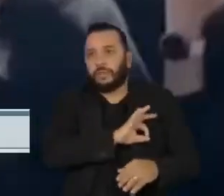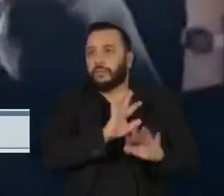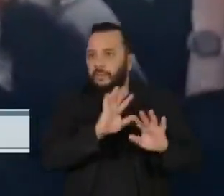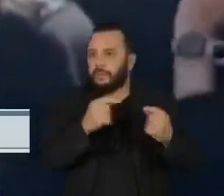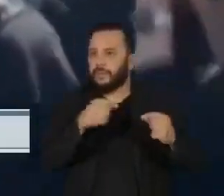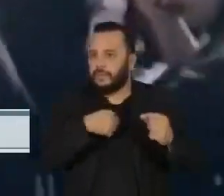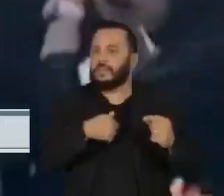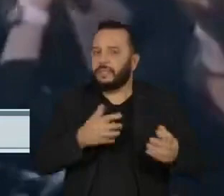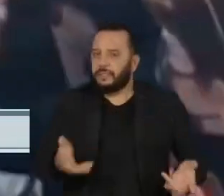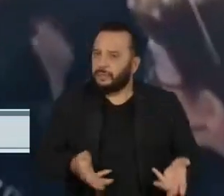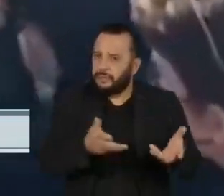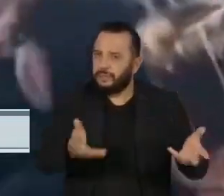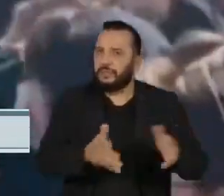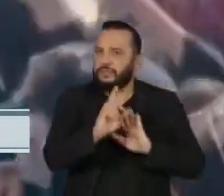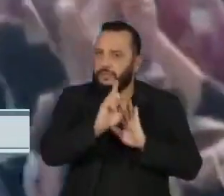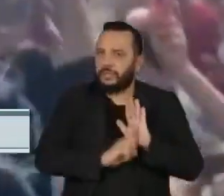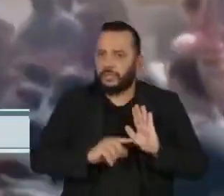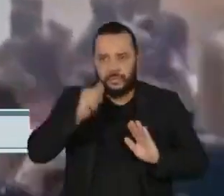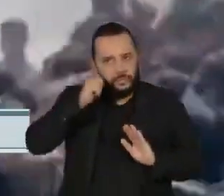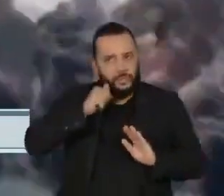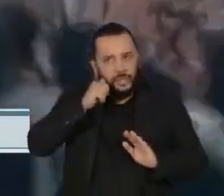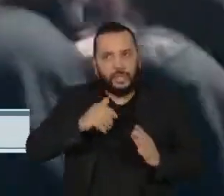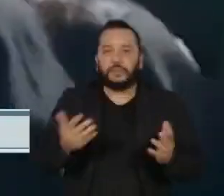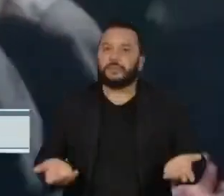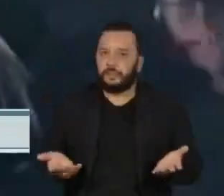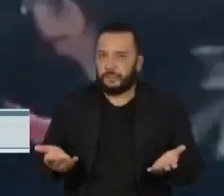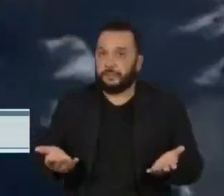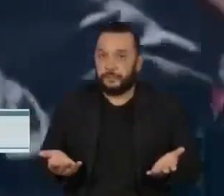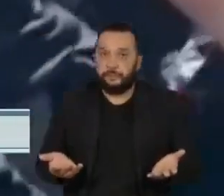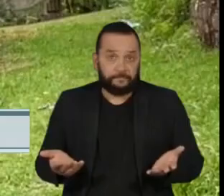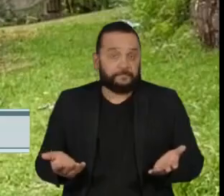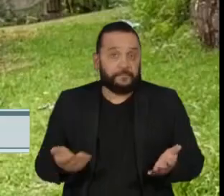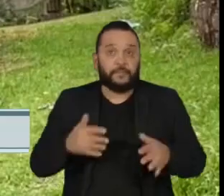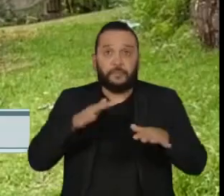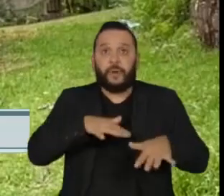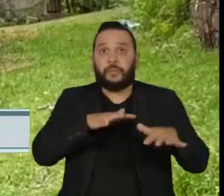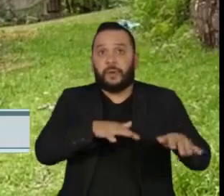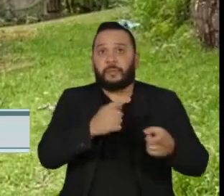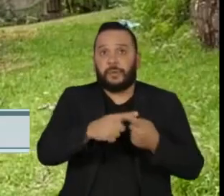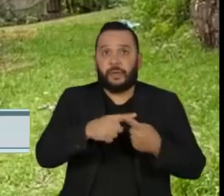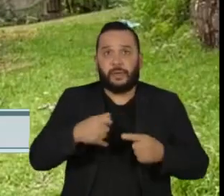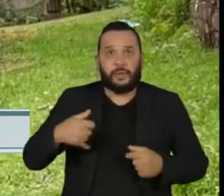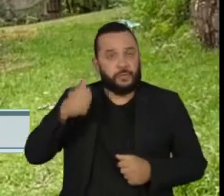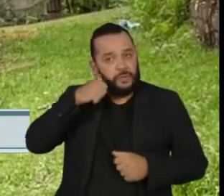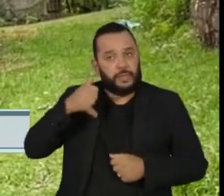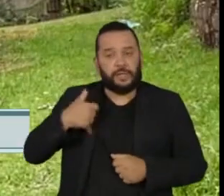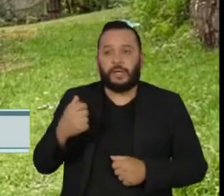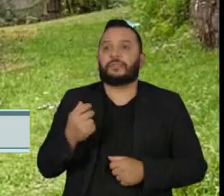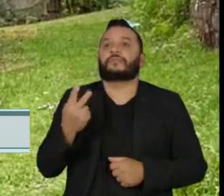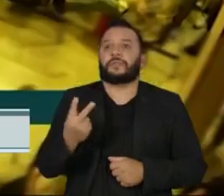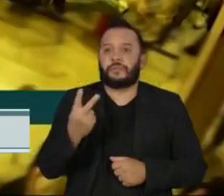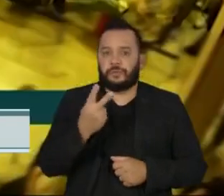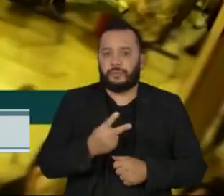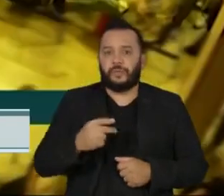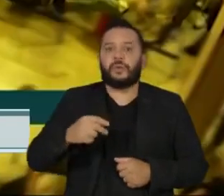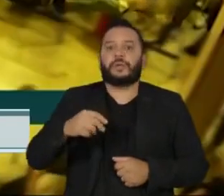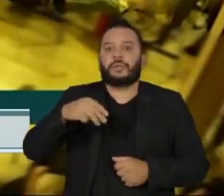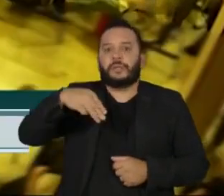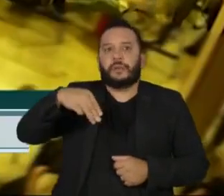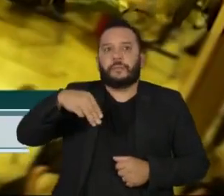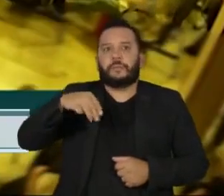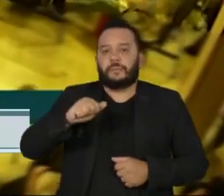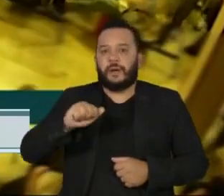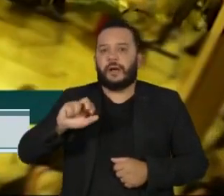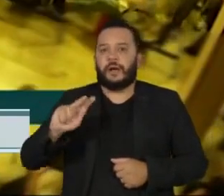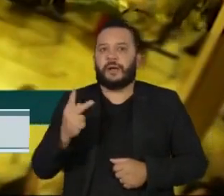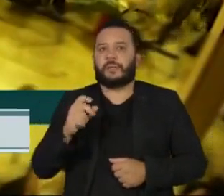o Irã a promover os direitos das mulheres. Os protestos começaram depois que a jovem de 22 anos, Marza Amini, morreu sob